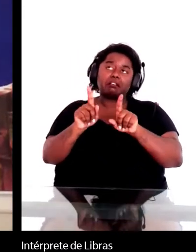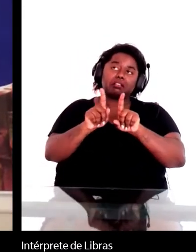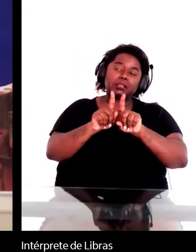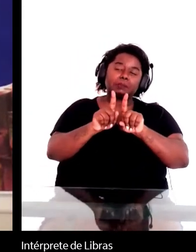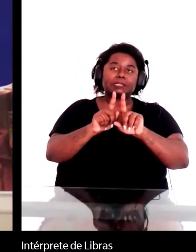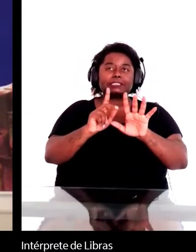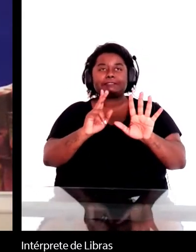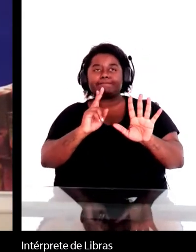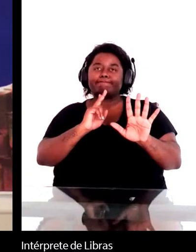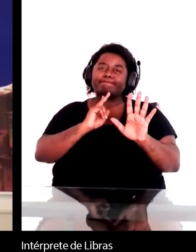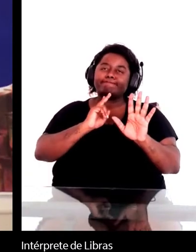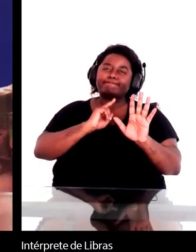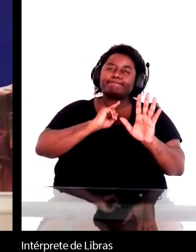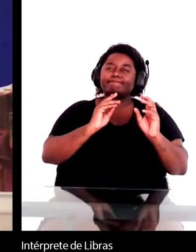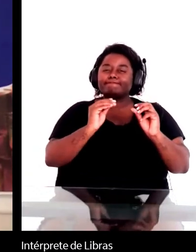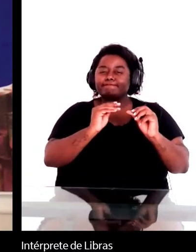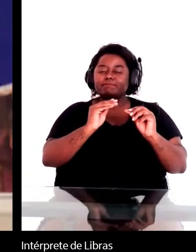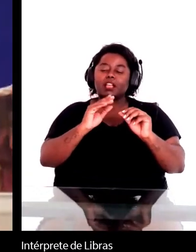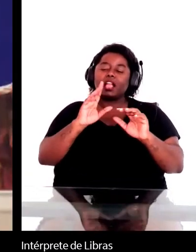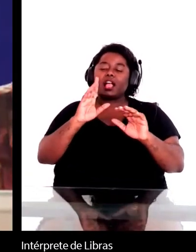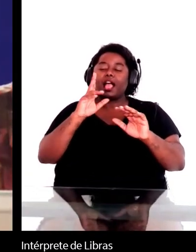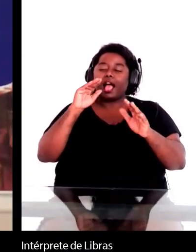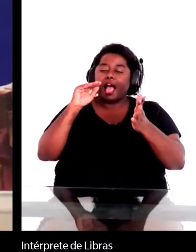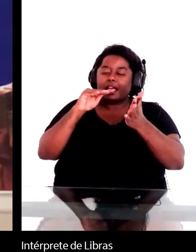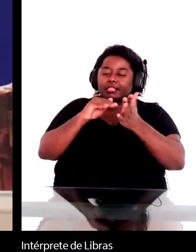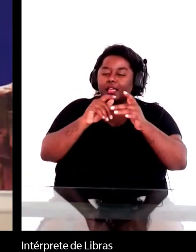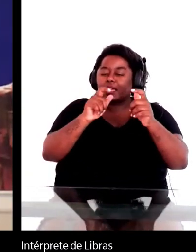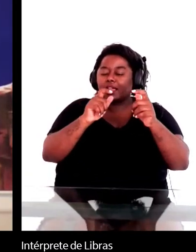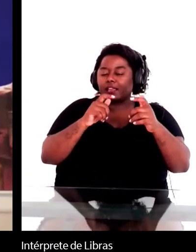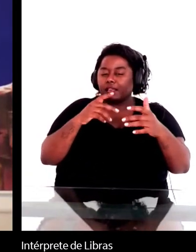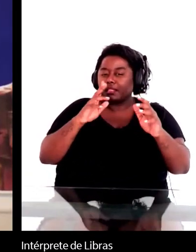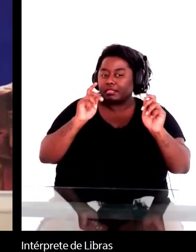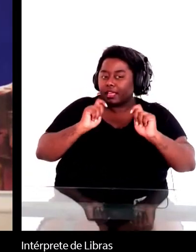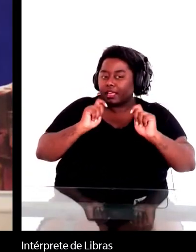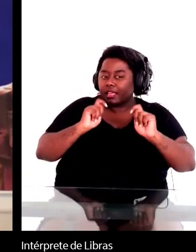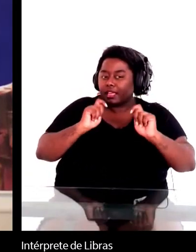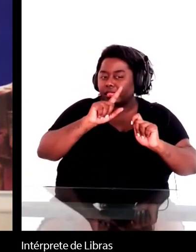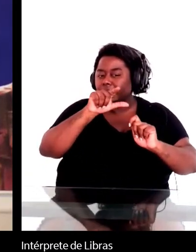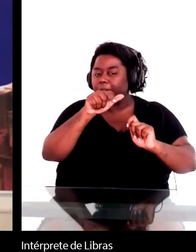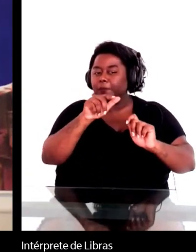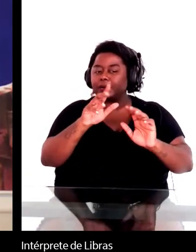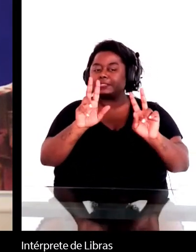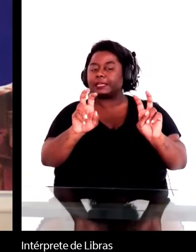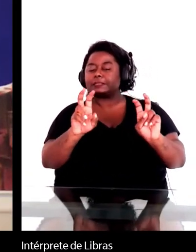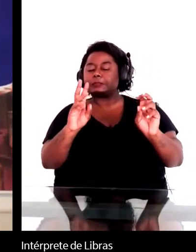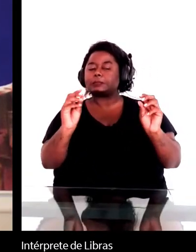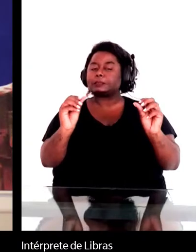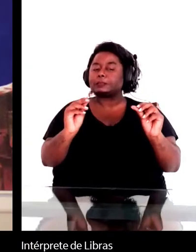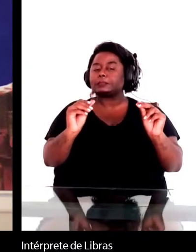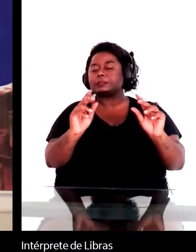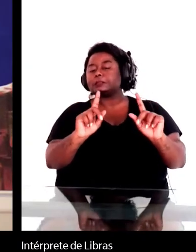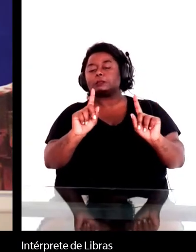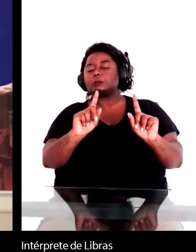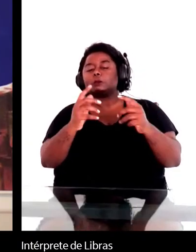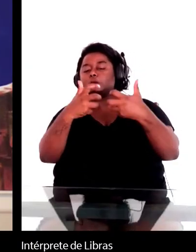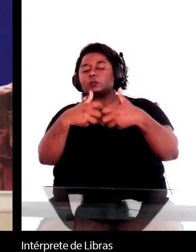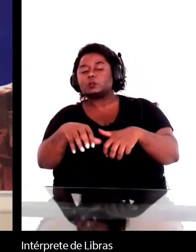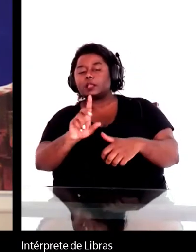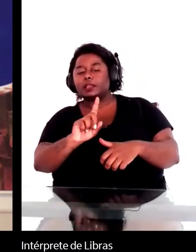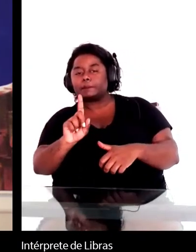certos resultados, mas depois não mais diz respeito, não é muito produtivo